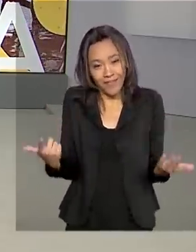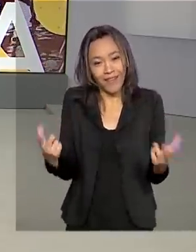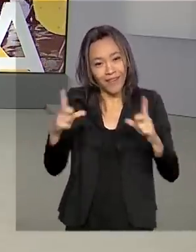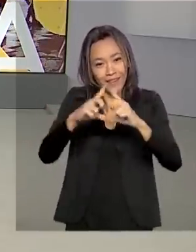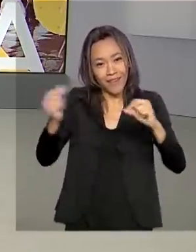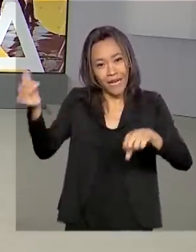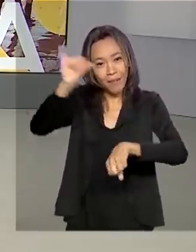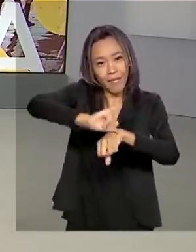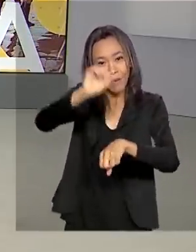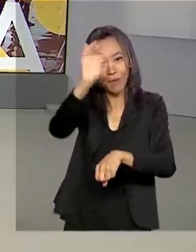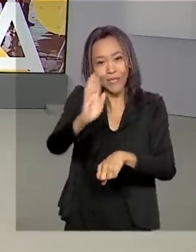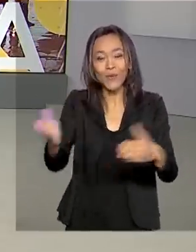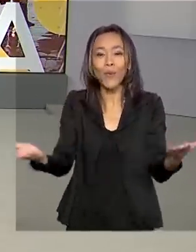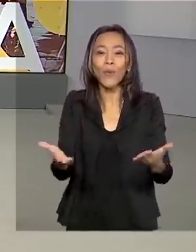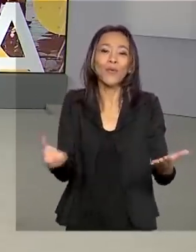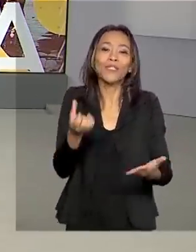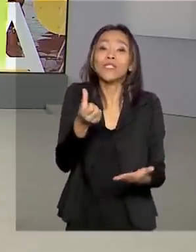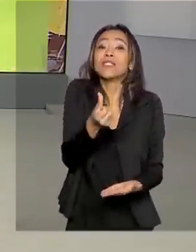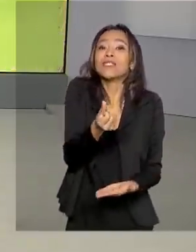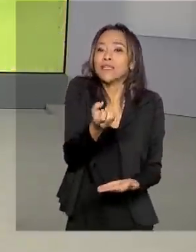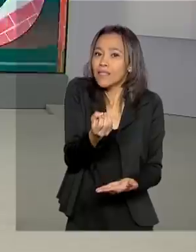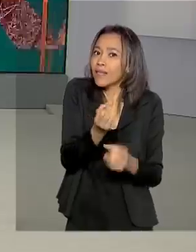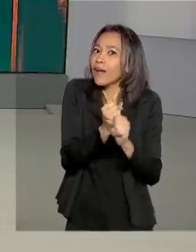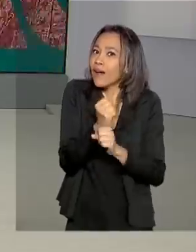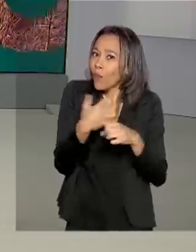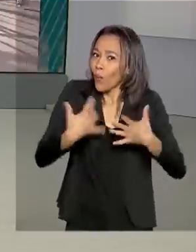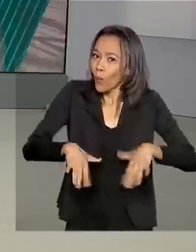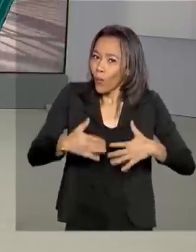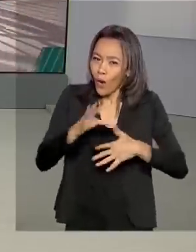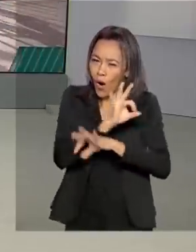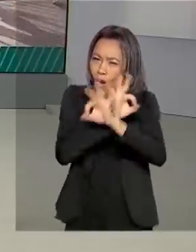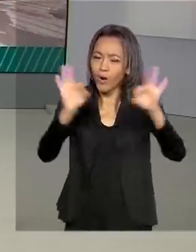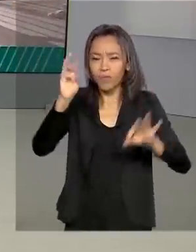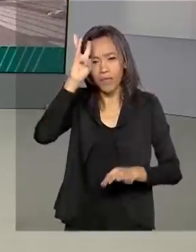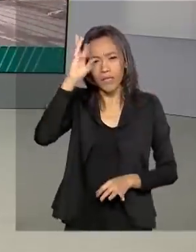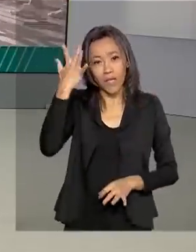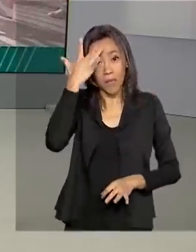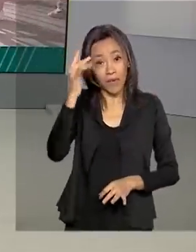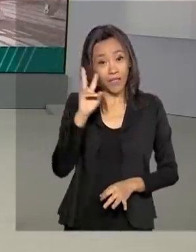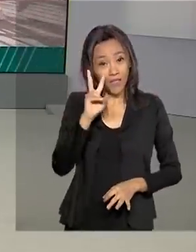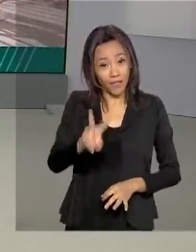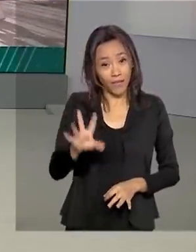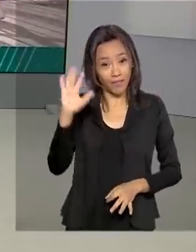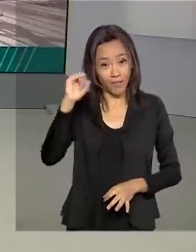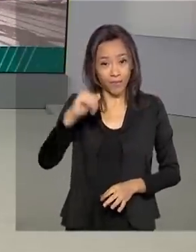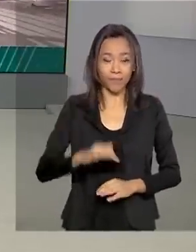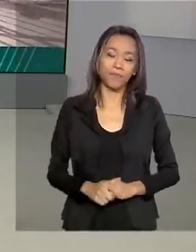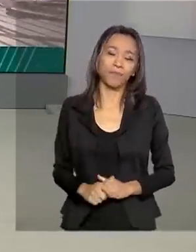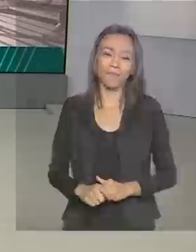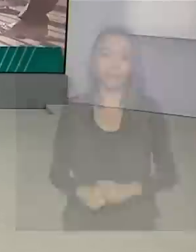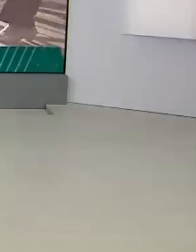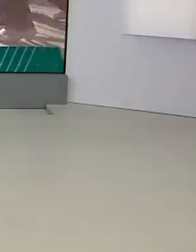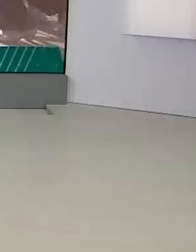capital do Brasil, que hoje completa 60 anos. Ótima terça-feira para você, nos vemos amanhã. Até lá, tchau, tchau.